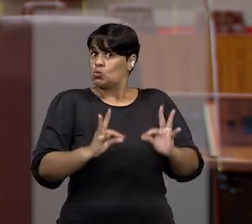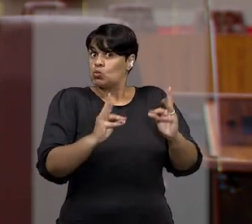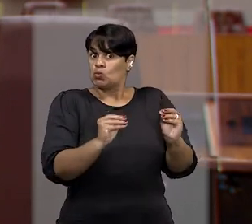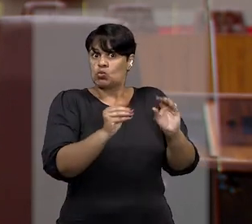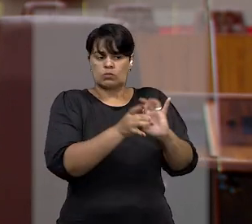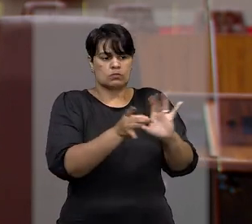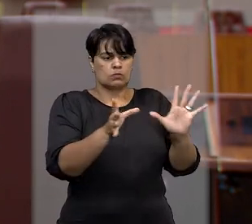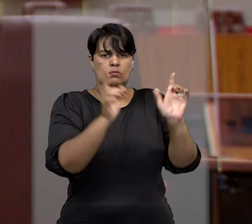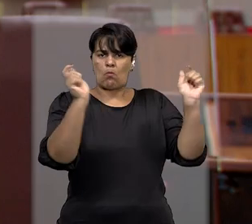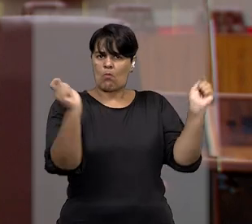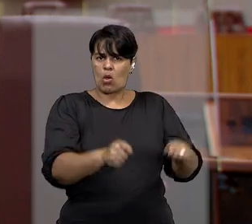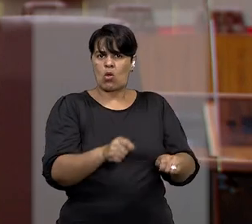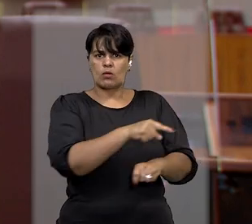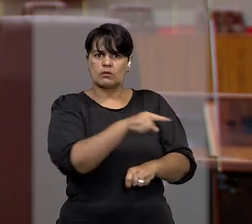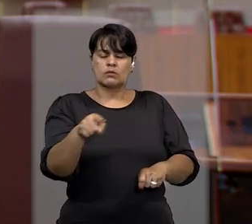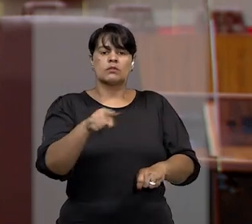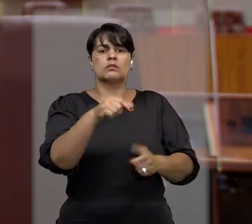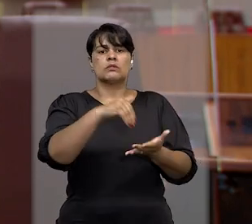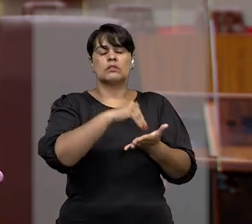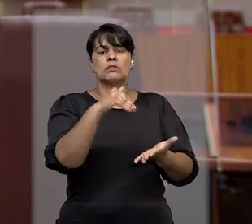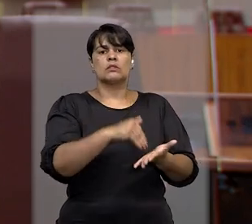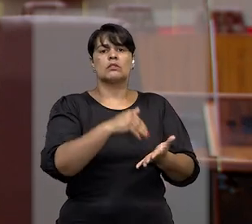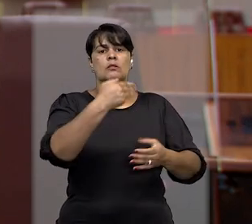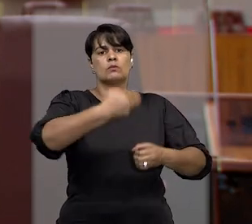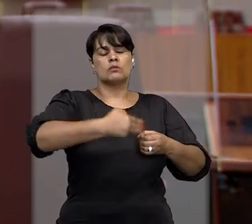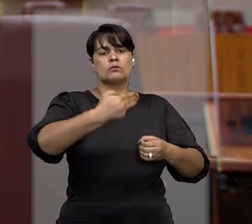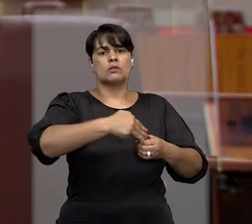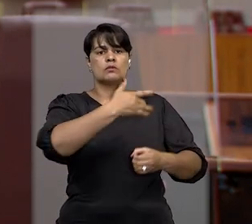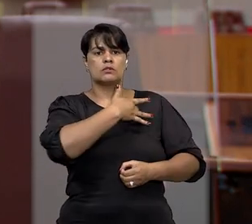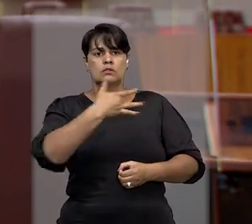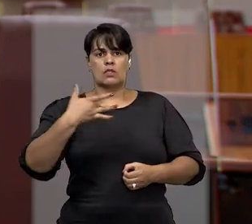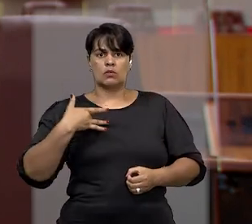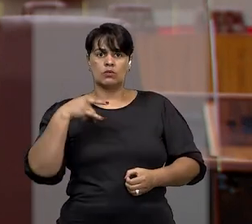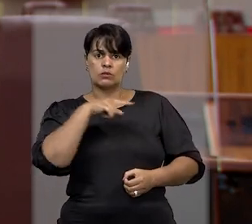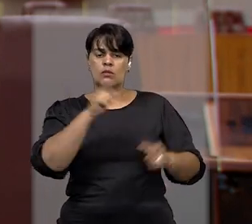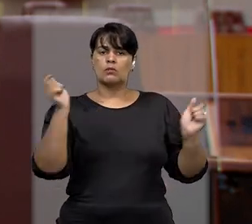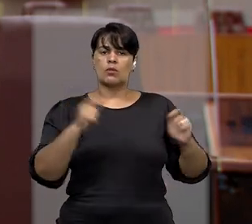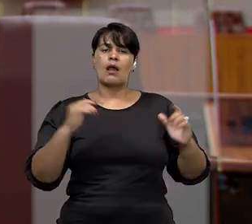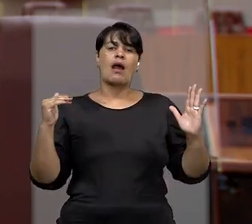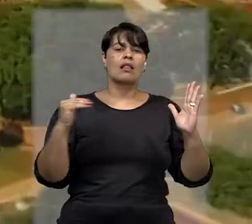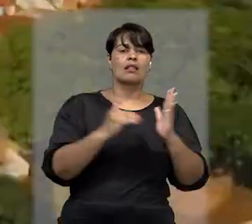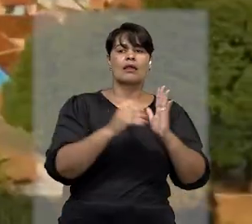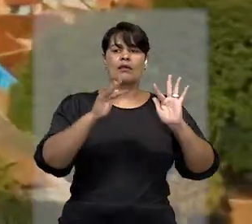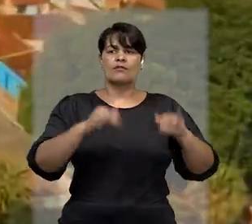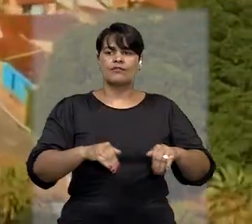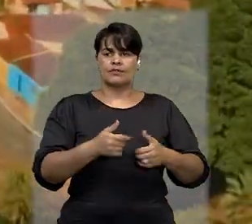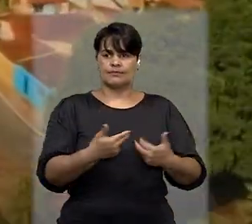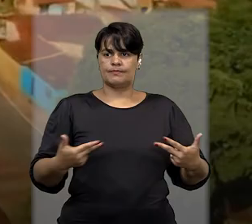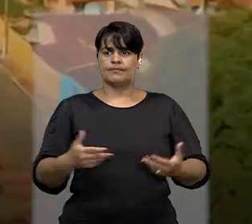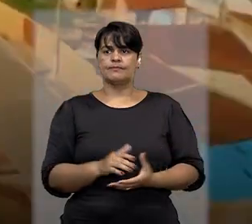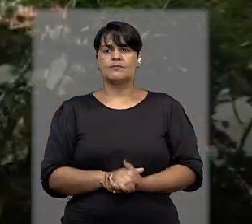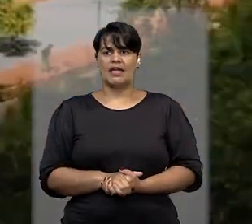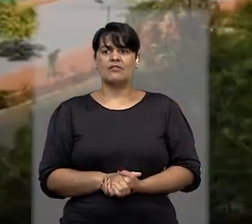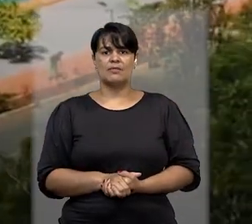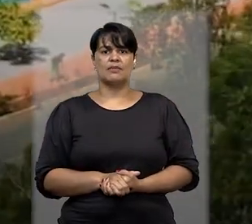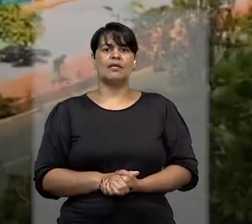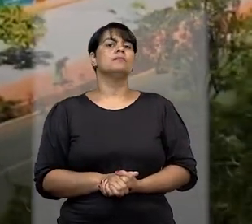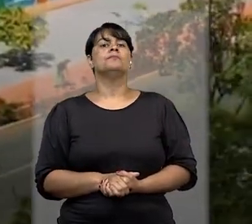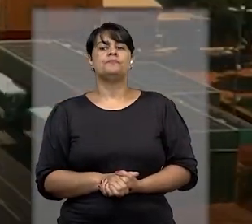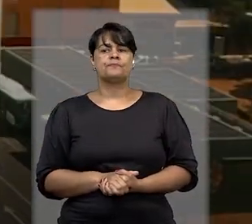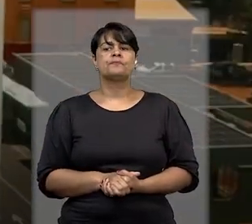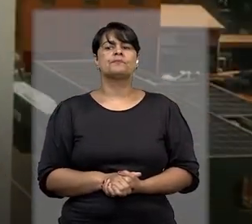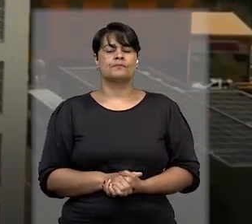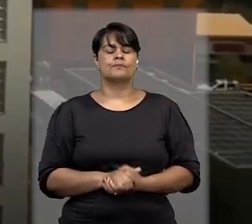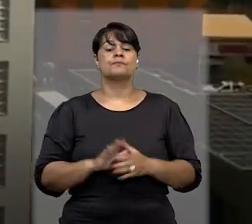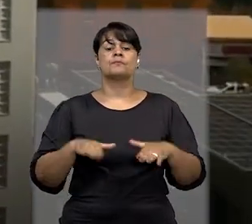sobre a gestão da Secretaria Municipal de Saúde de Cuiabá até a regularização do setor. O município então pediu à presidência